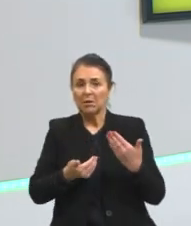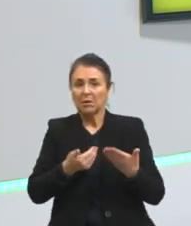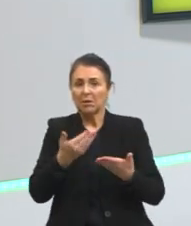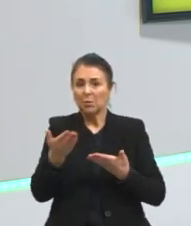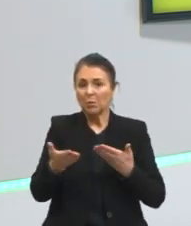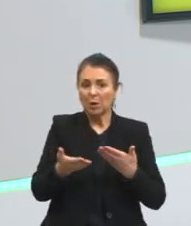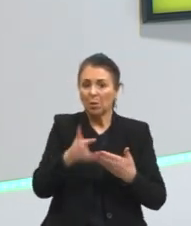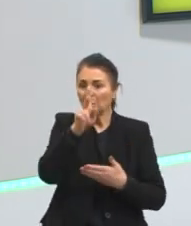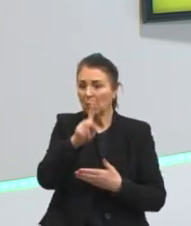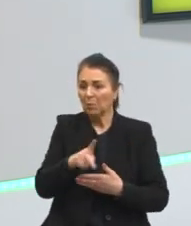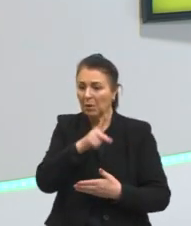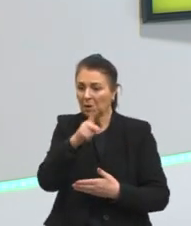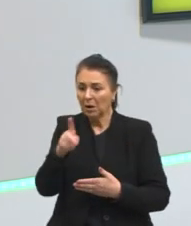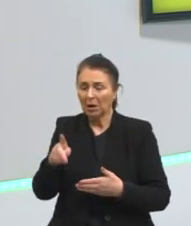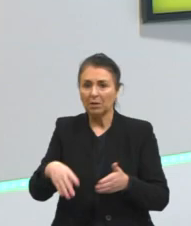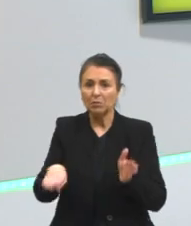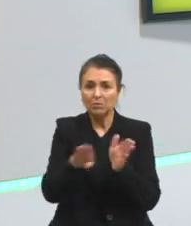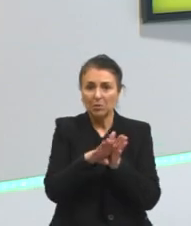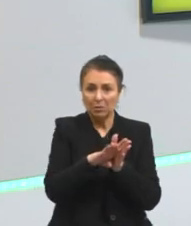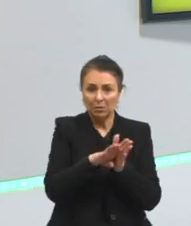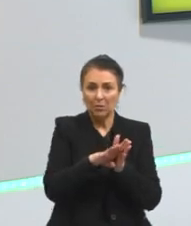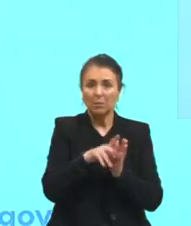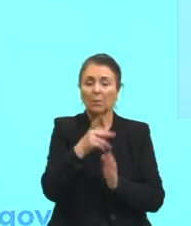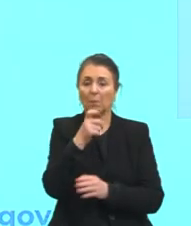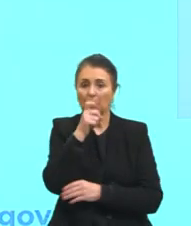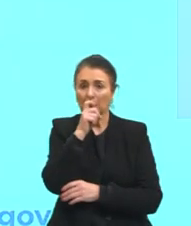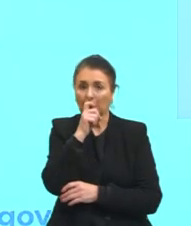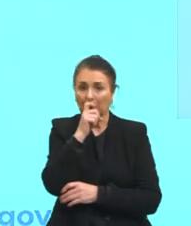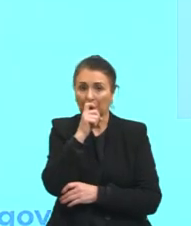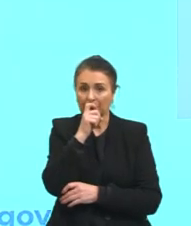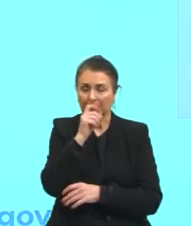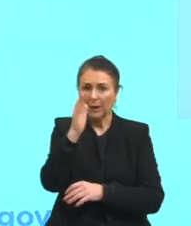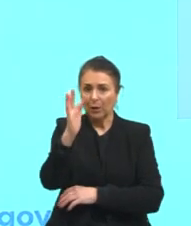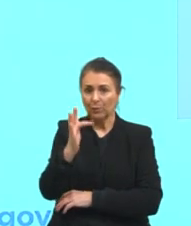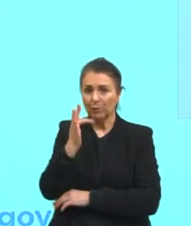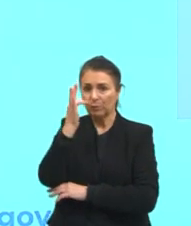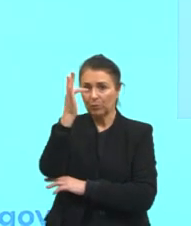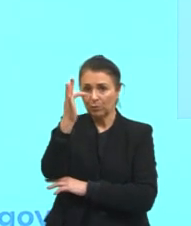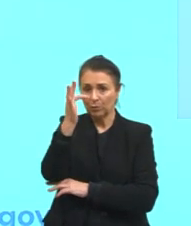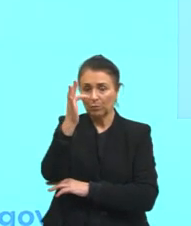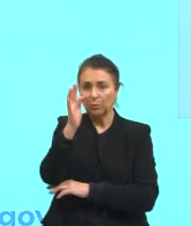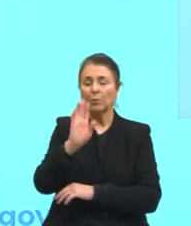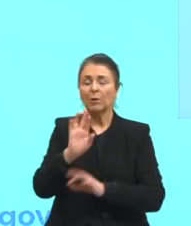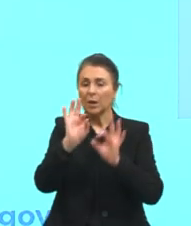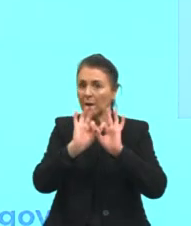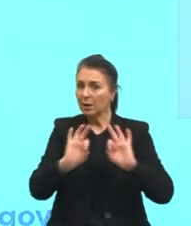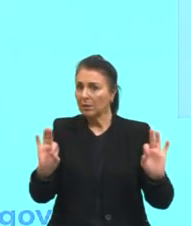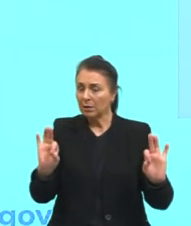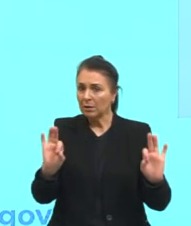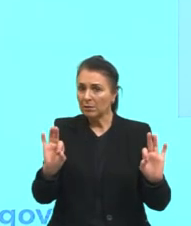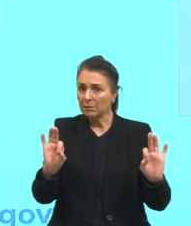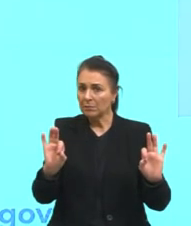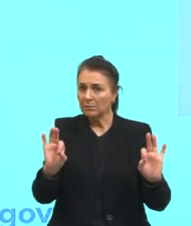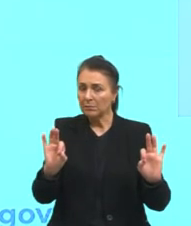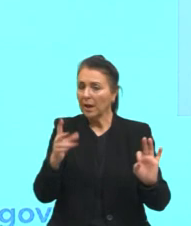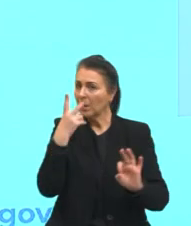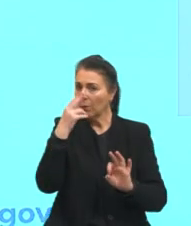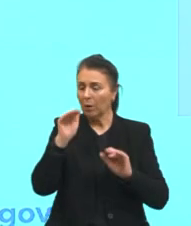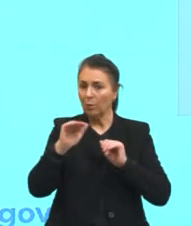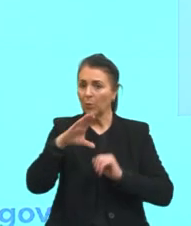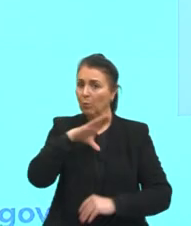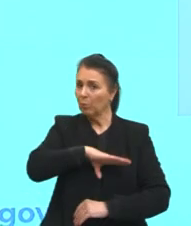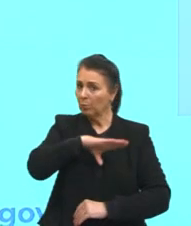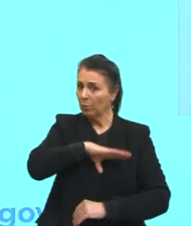padre eu comia quando chegou meu pai tá futuro simples como o nosso de português né